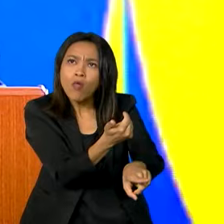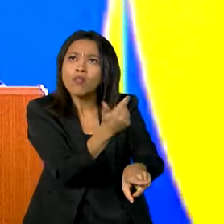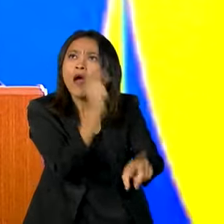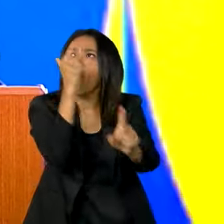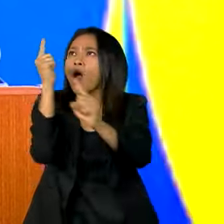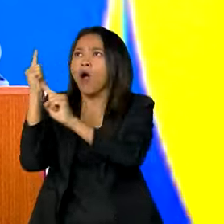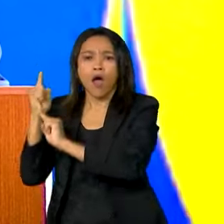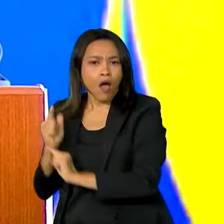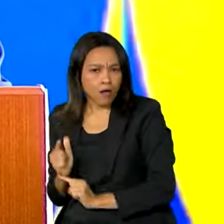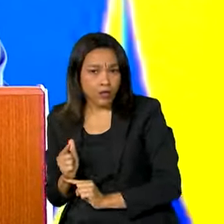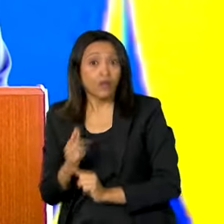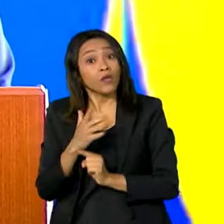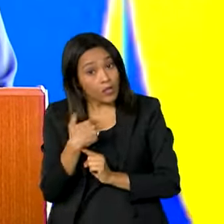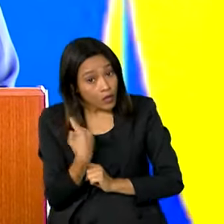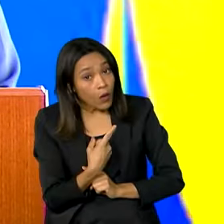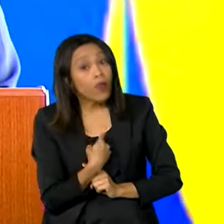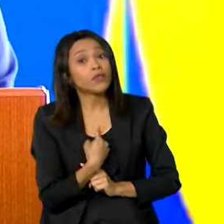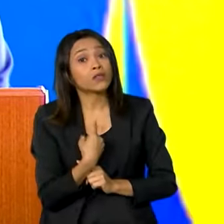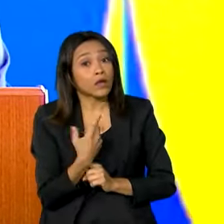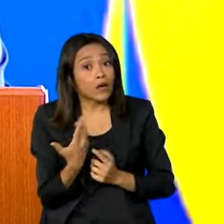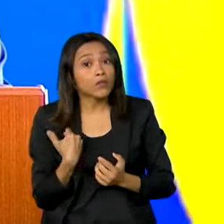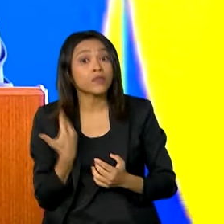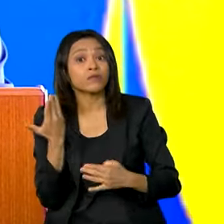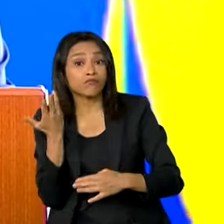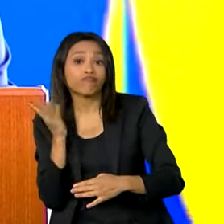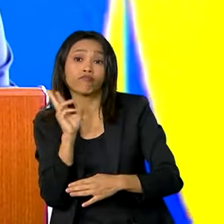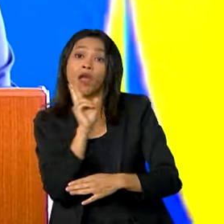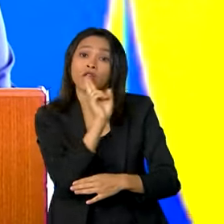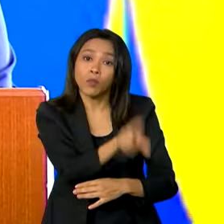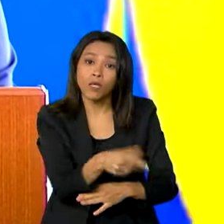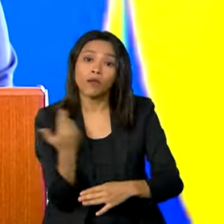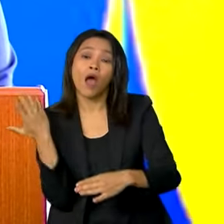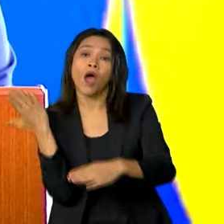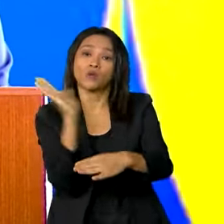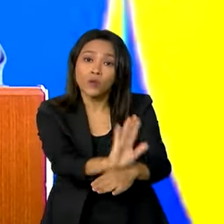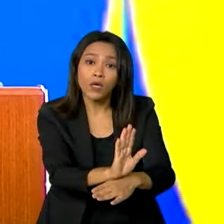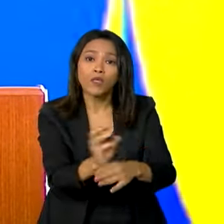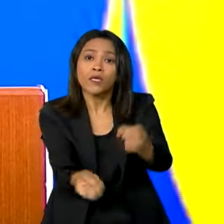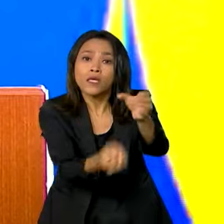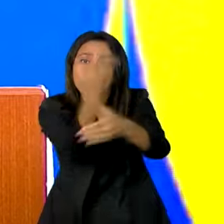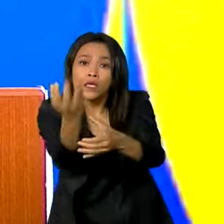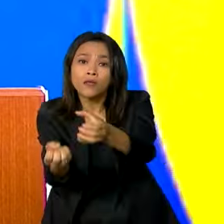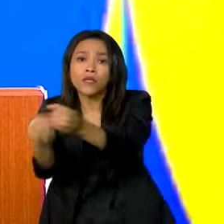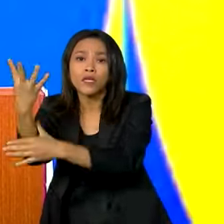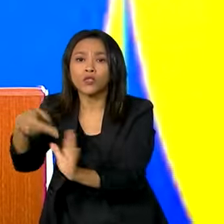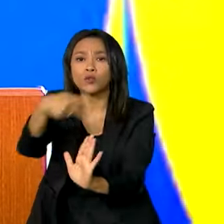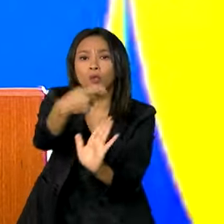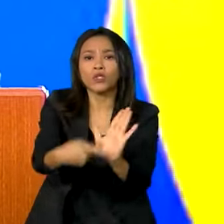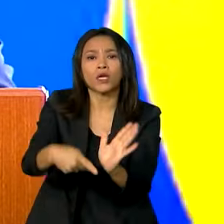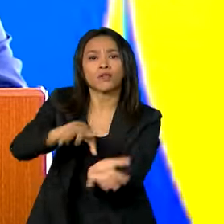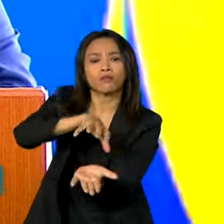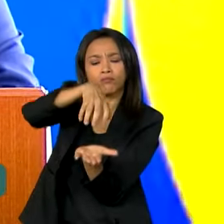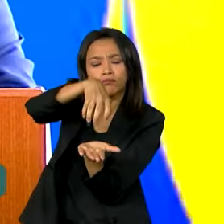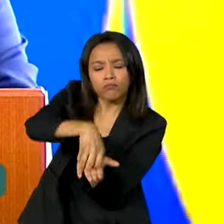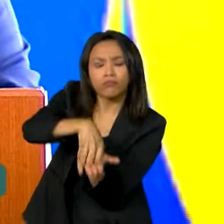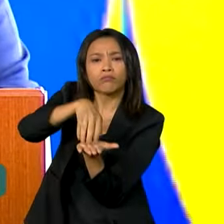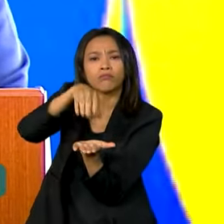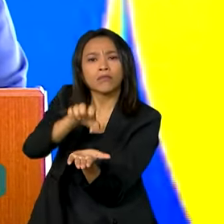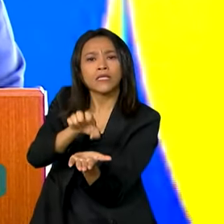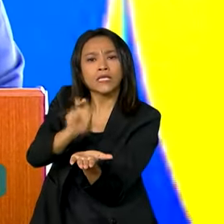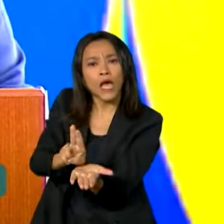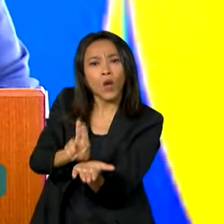momento atendendo a esse apelo com os céus da cultura, que são projetos participativos de arquitetura